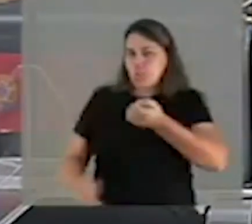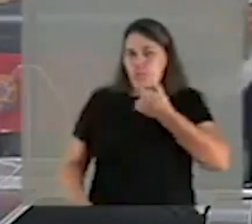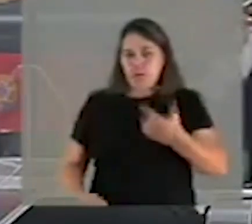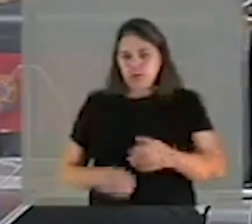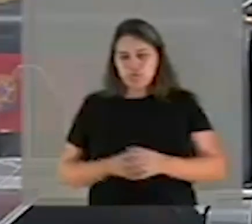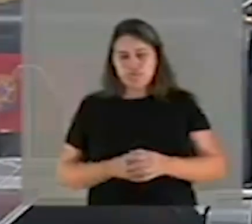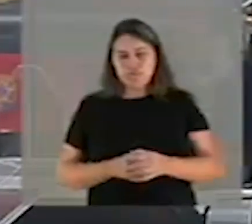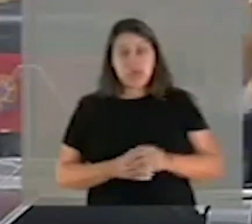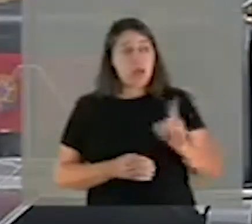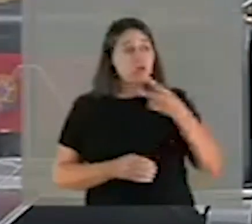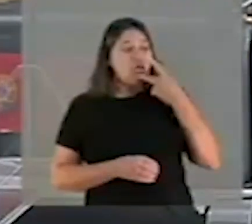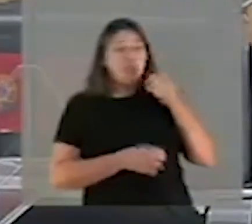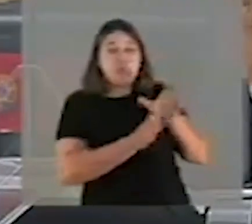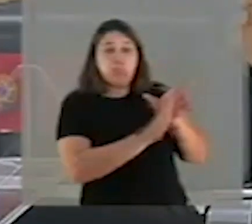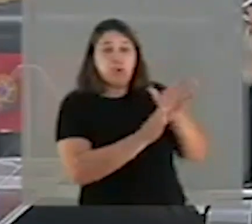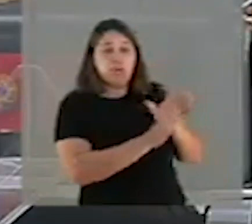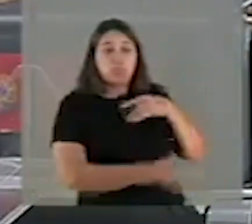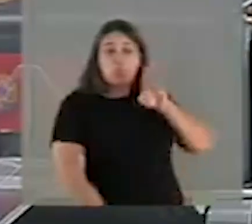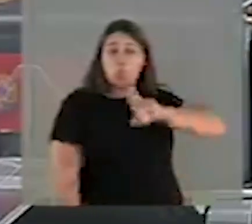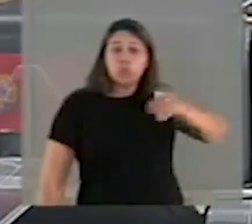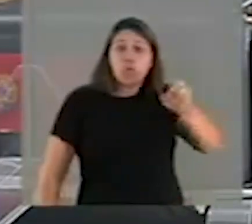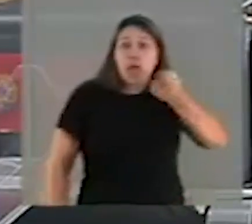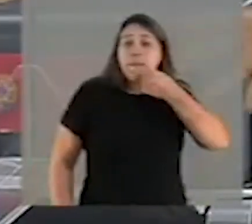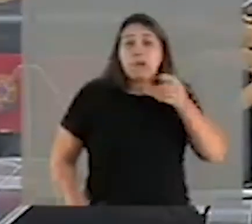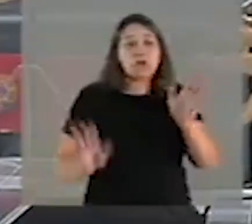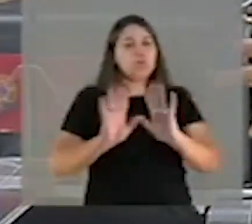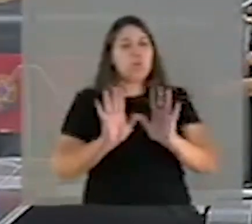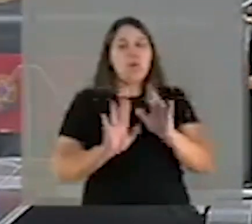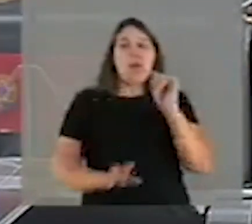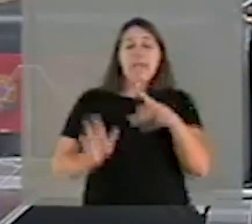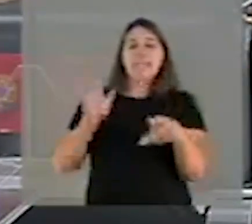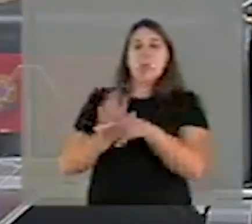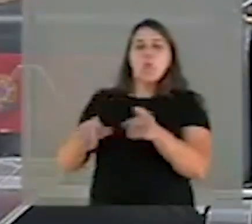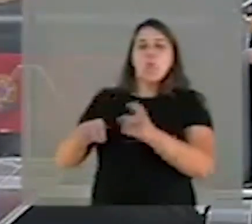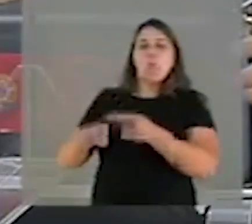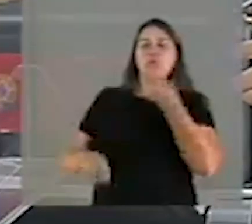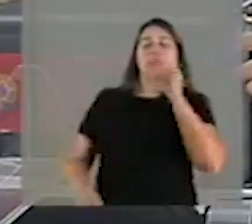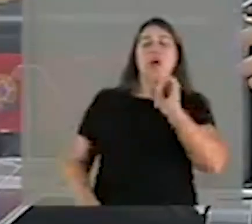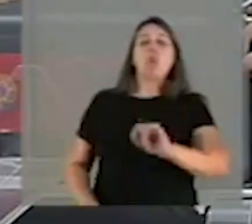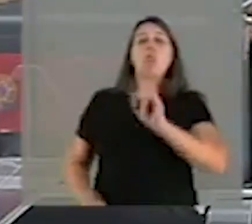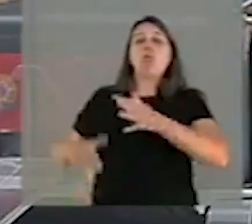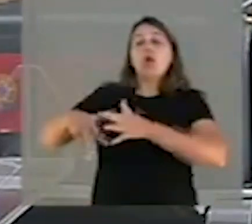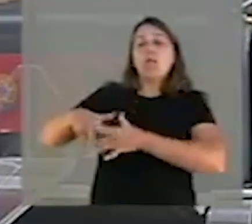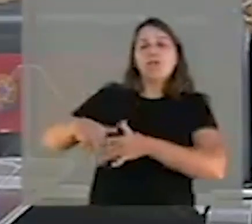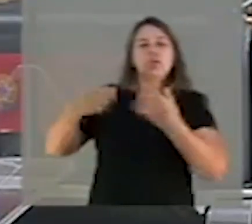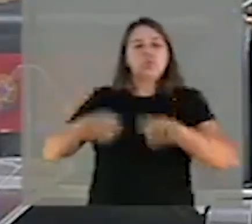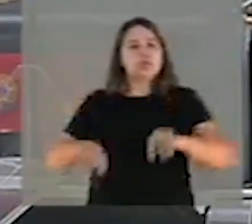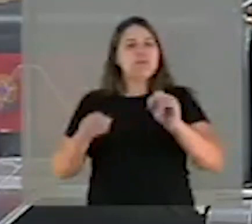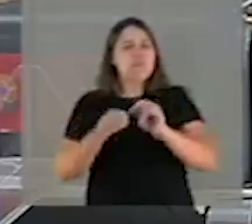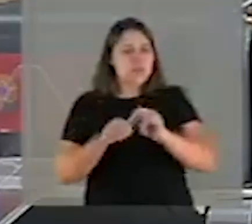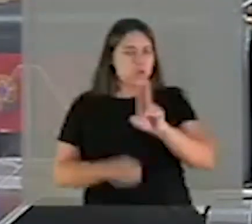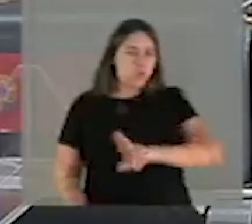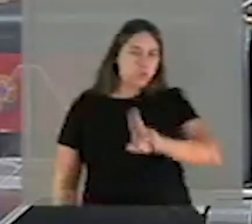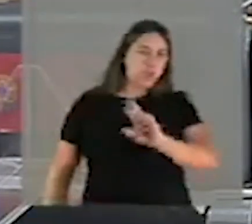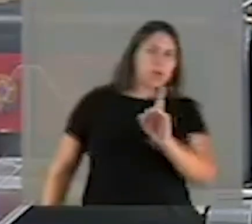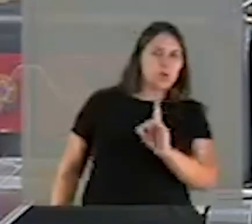não recomendo o medicamento A ou B, isso está dentro da prerrogativa do médico dizer o que o paciente tem que fazer, tem que adotar.